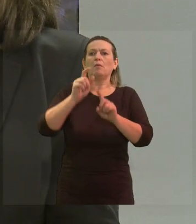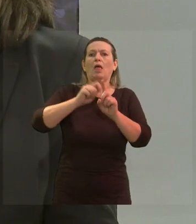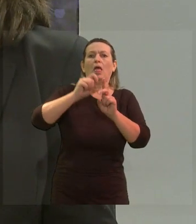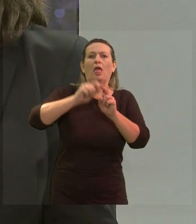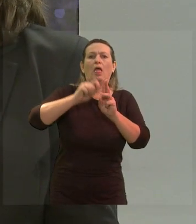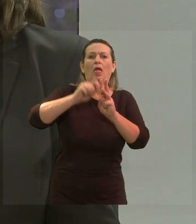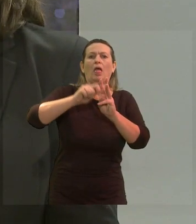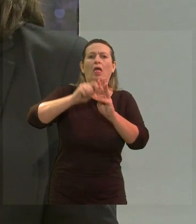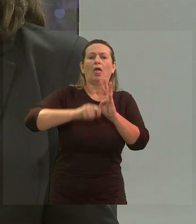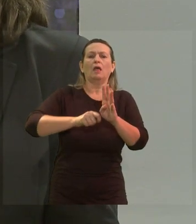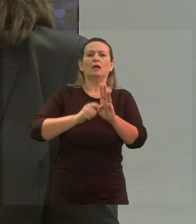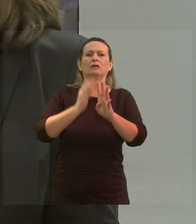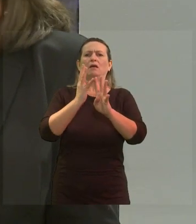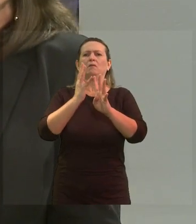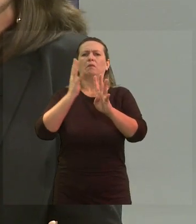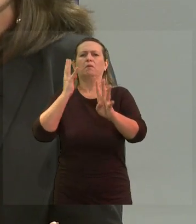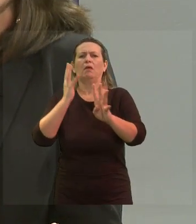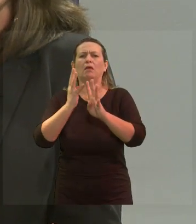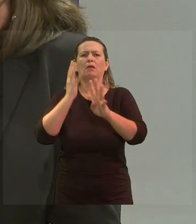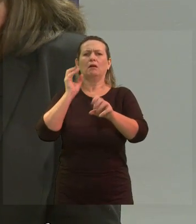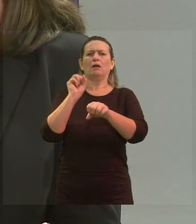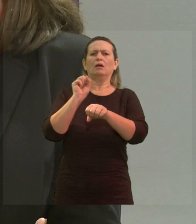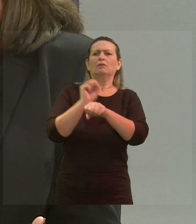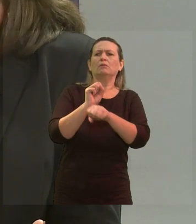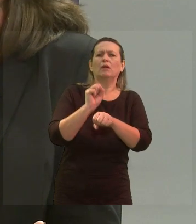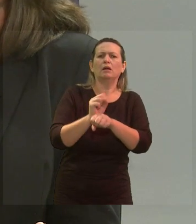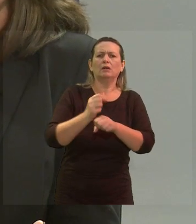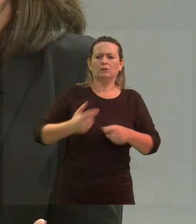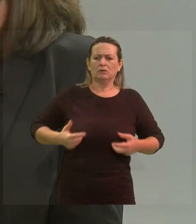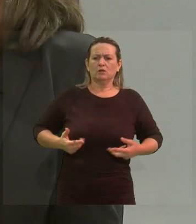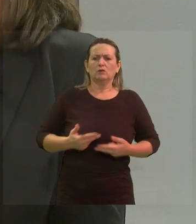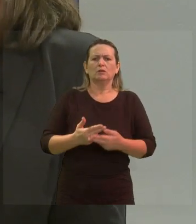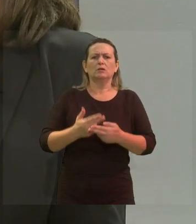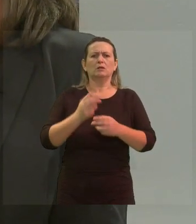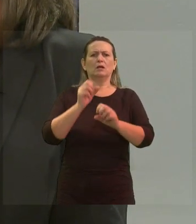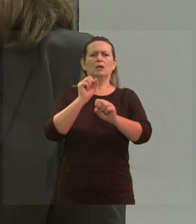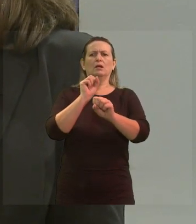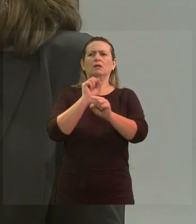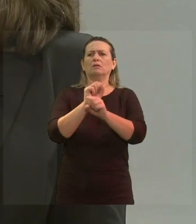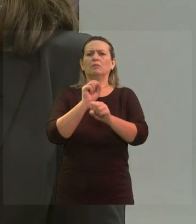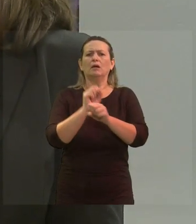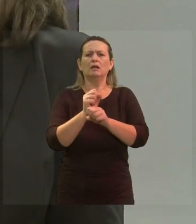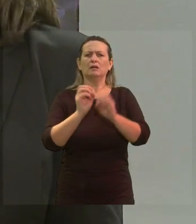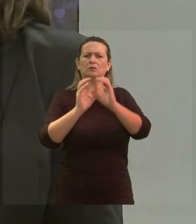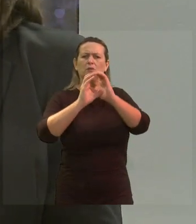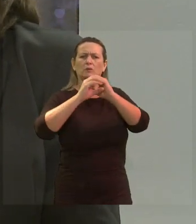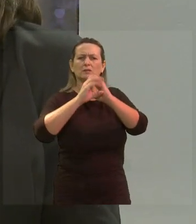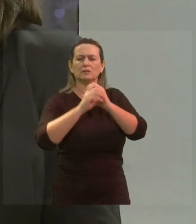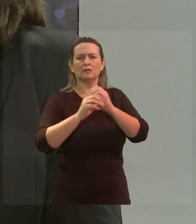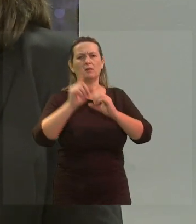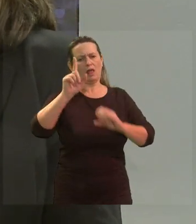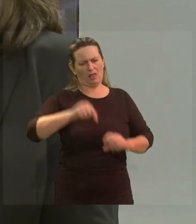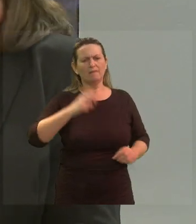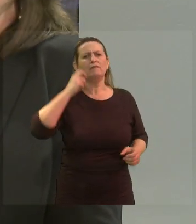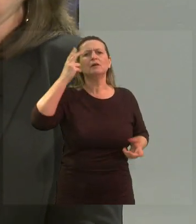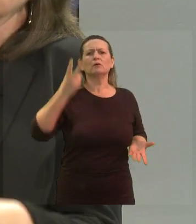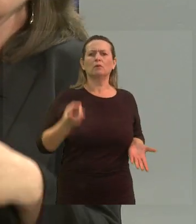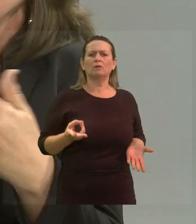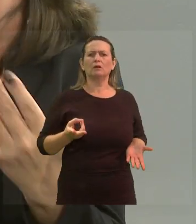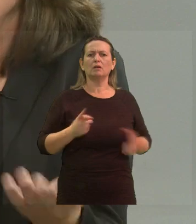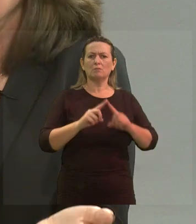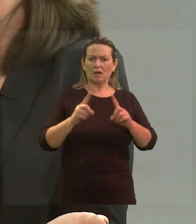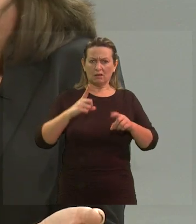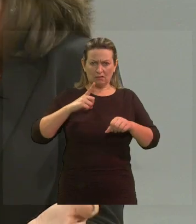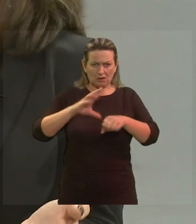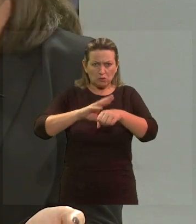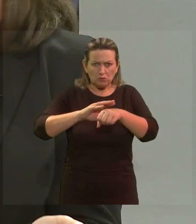para um atendimento, para fazer uma cirurgia, não tem medicação, não tem leito, isso, sim, é uma vergonha, mas para você ter uma doença ou